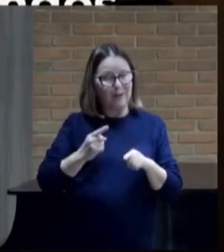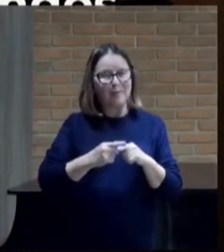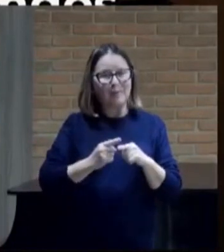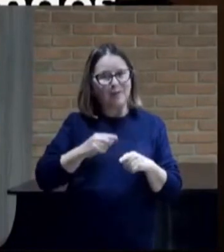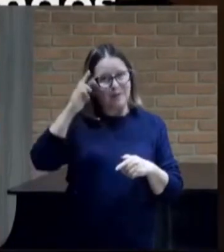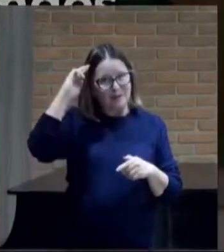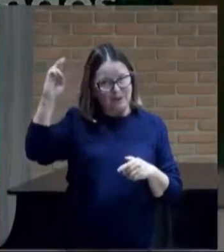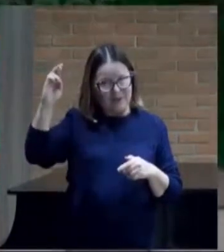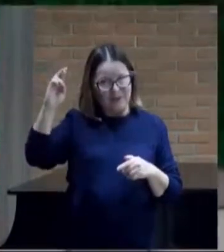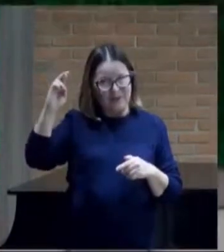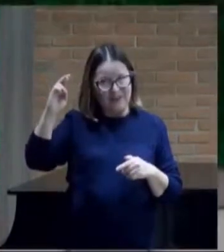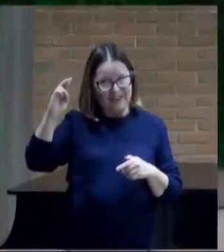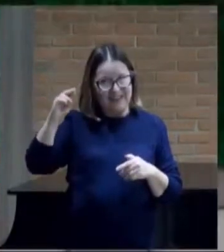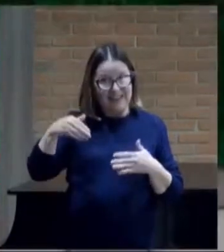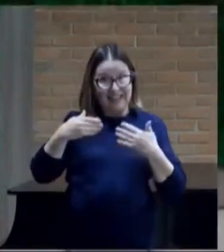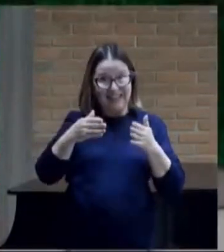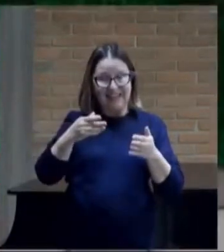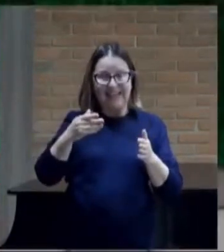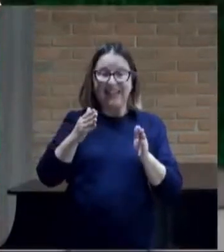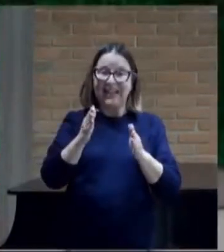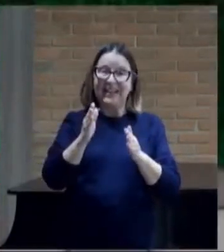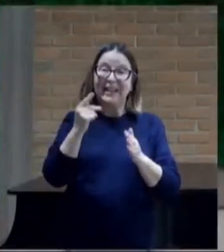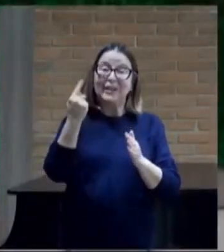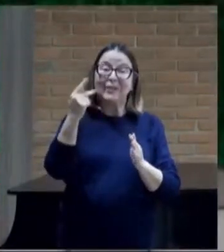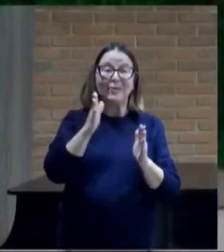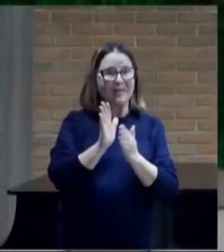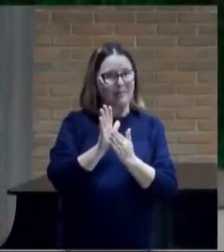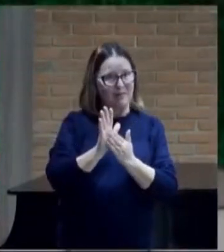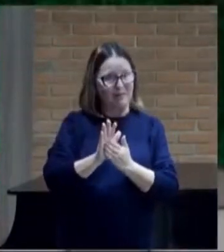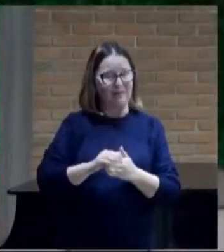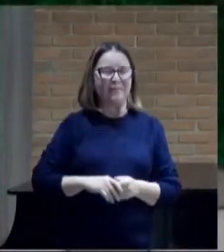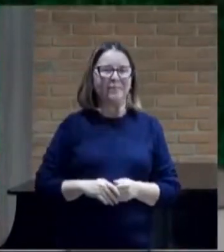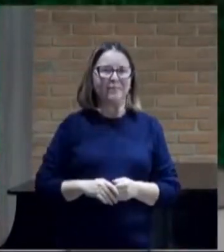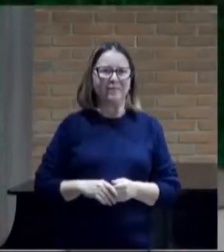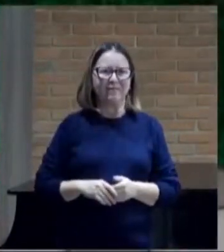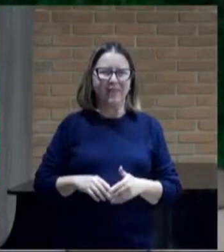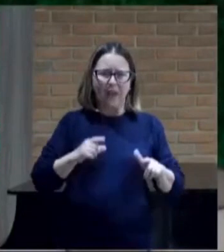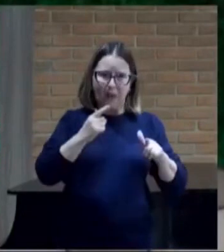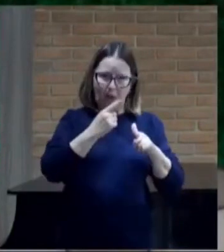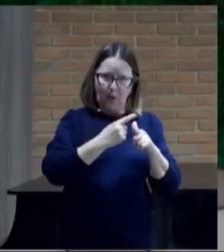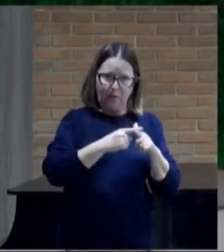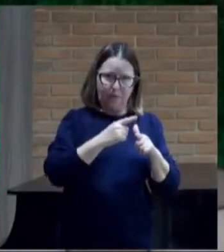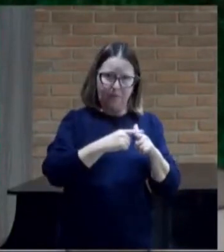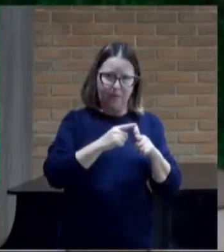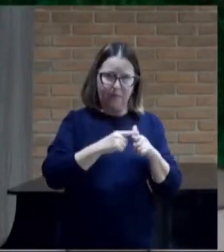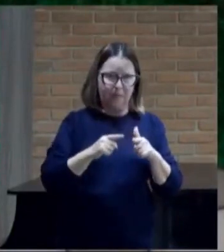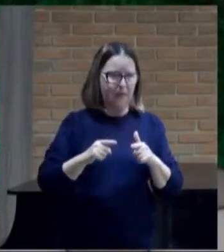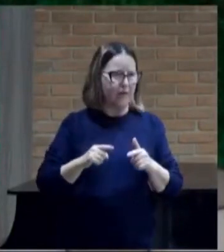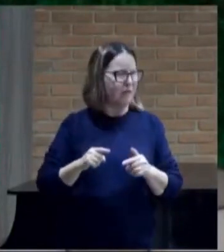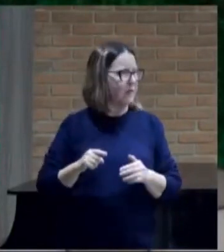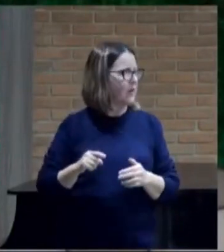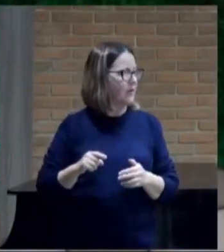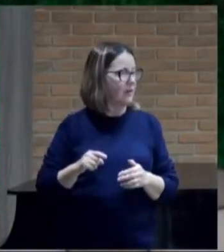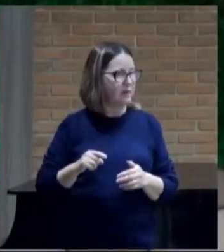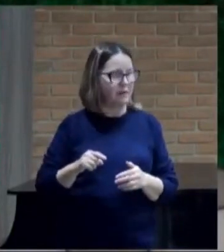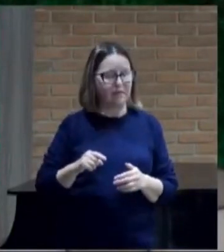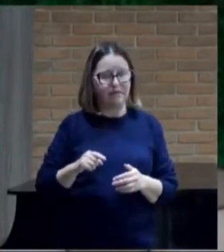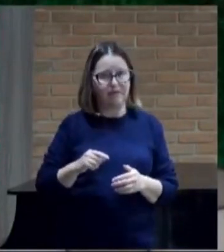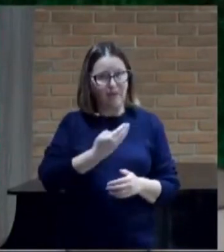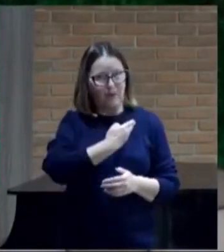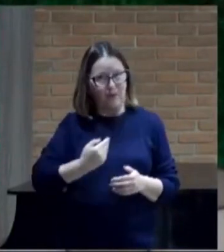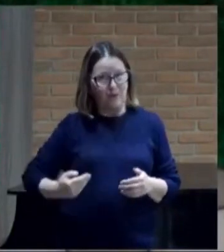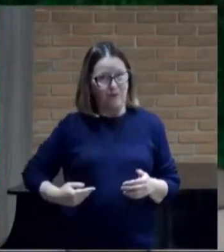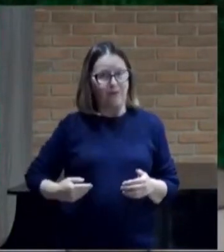Aqui nós temos um problema de estado e igreja, tendo problemas.